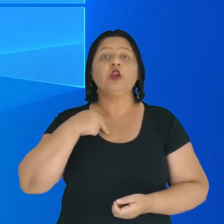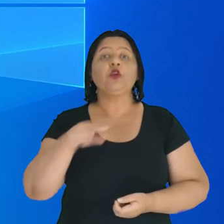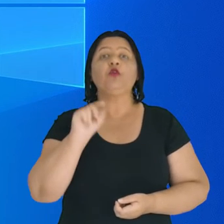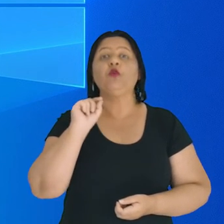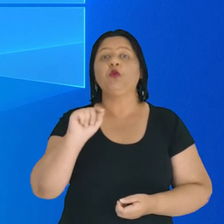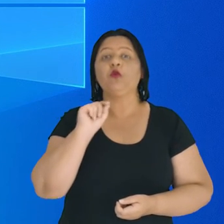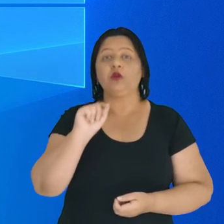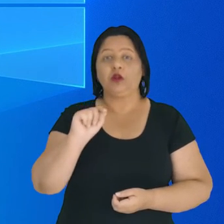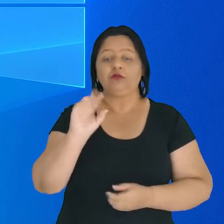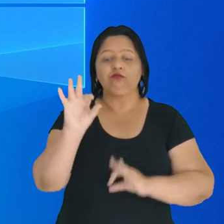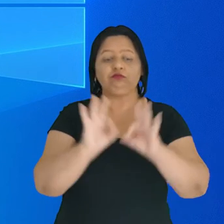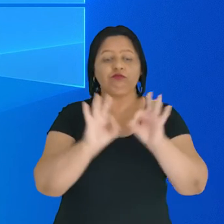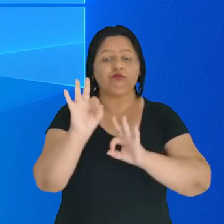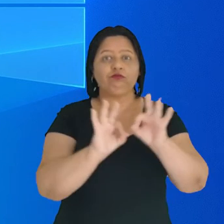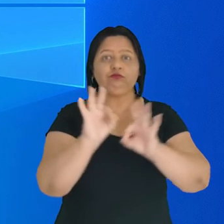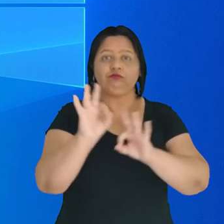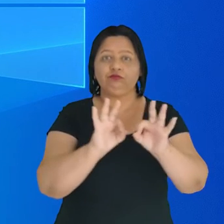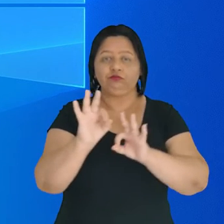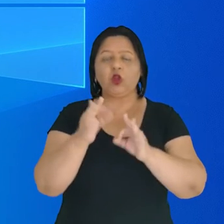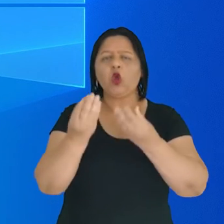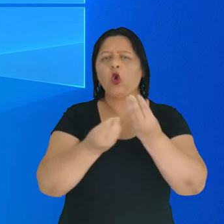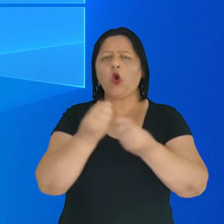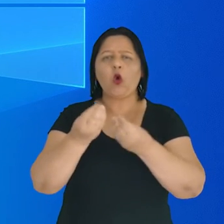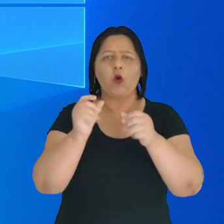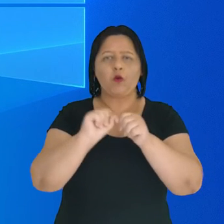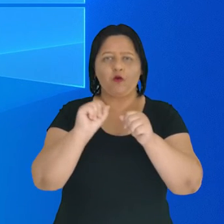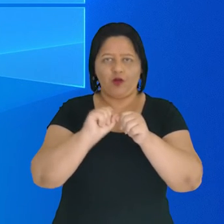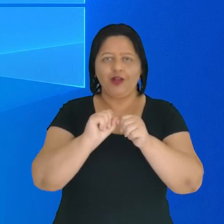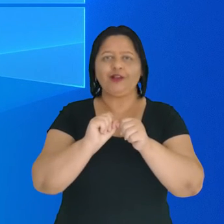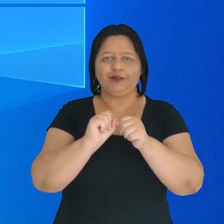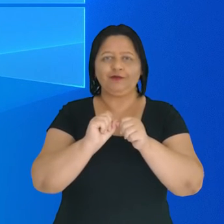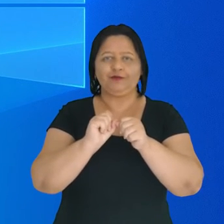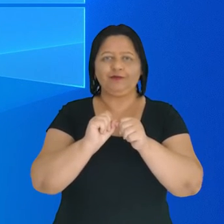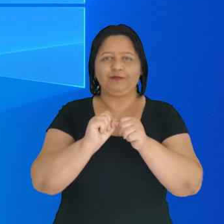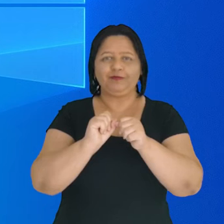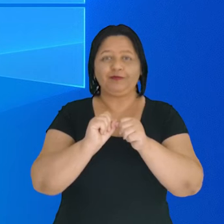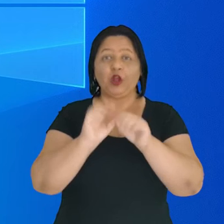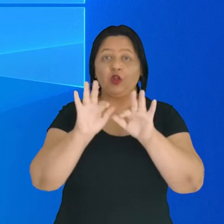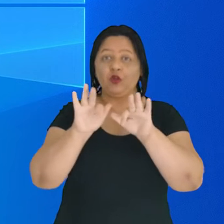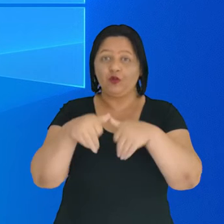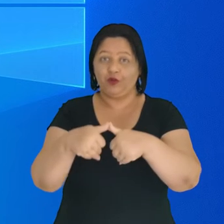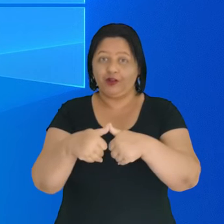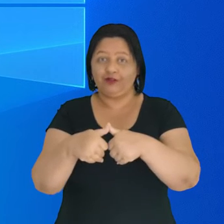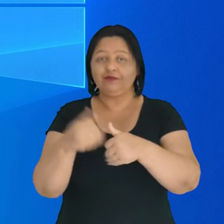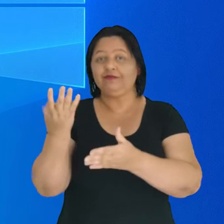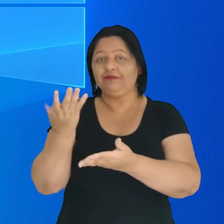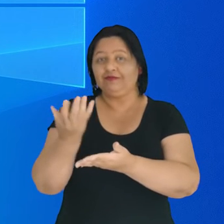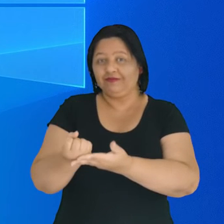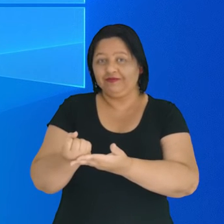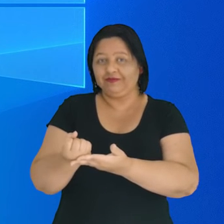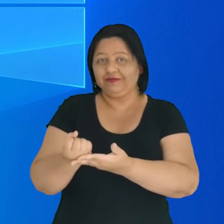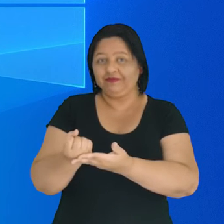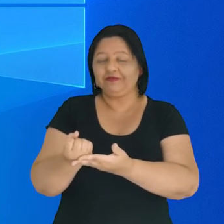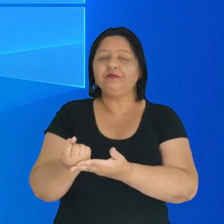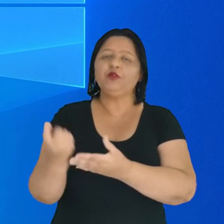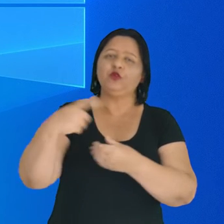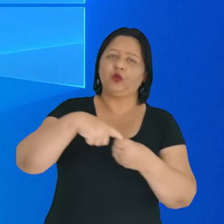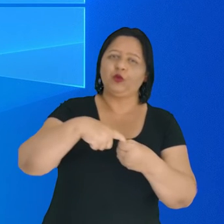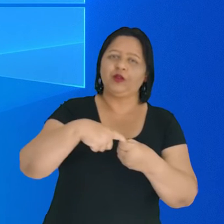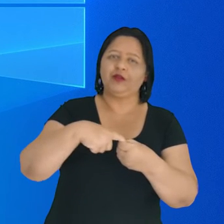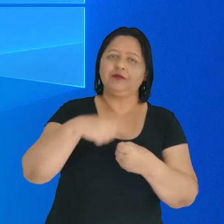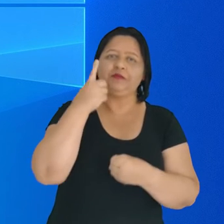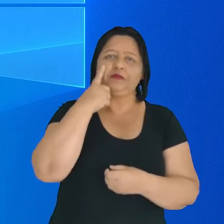e vou fazer as configurações necessárias e no final vou salvar